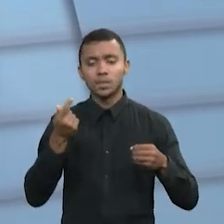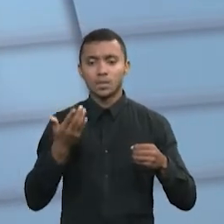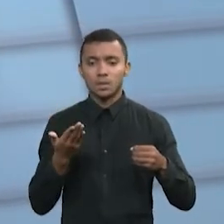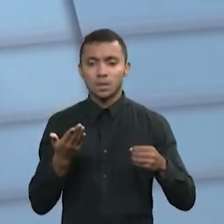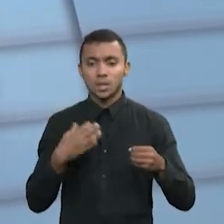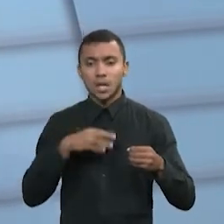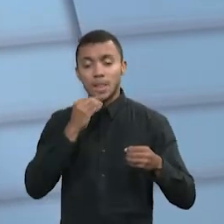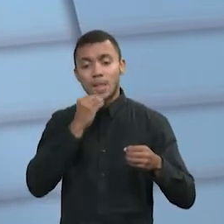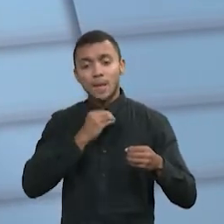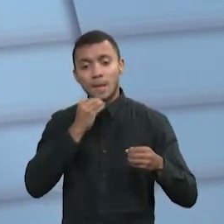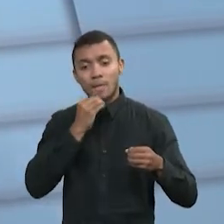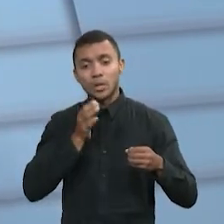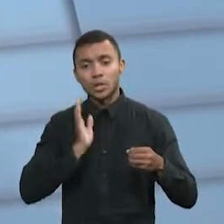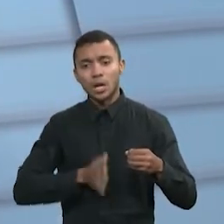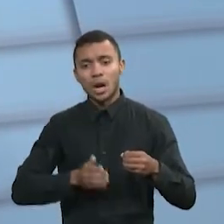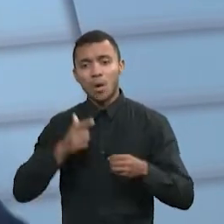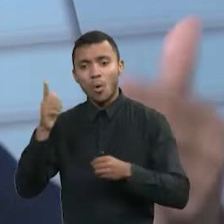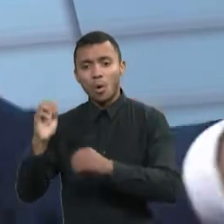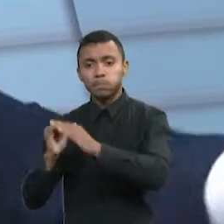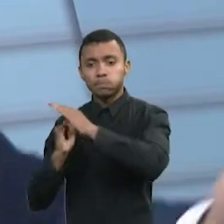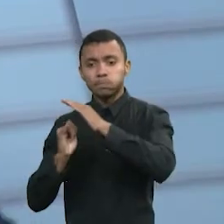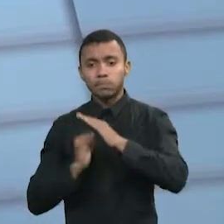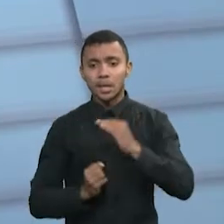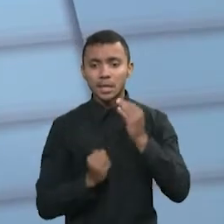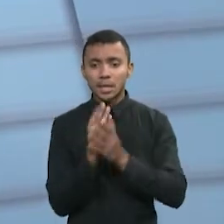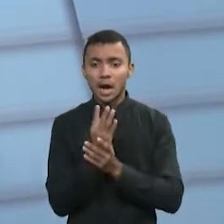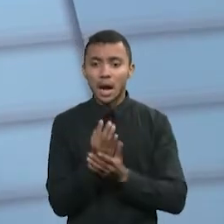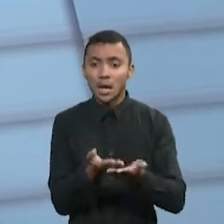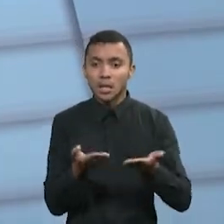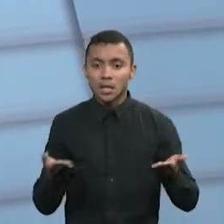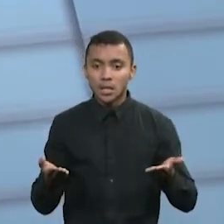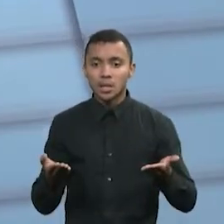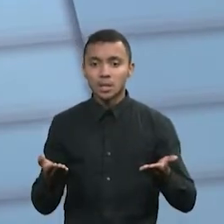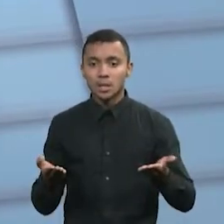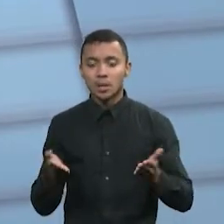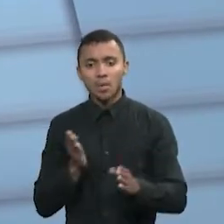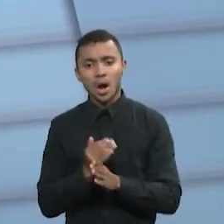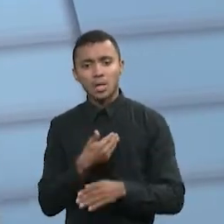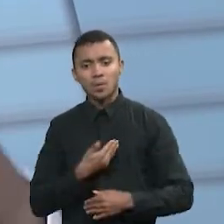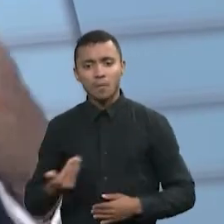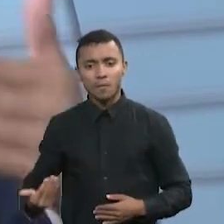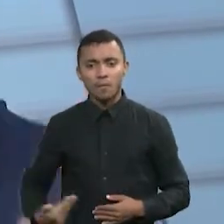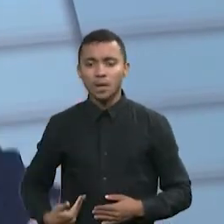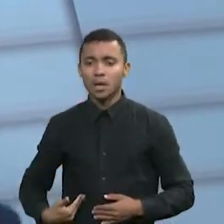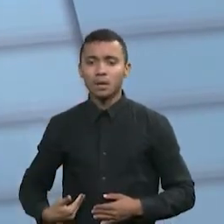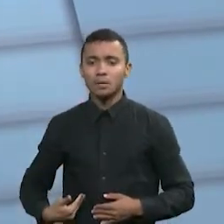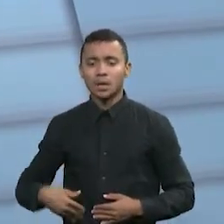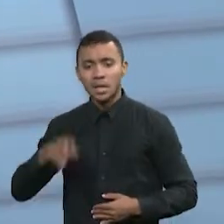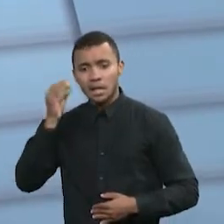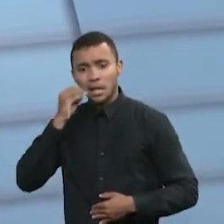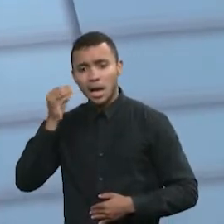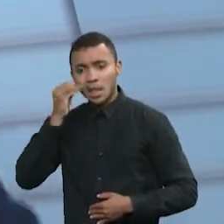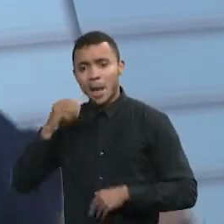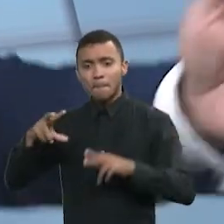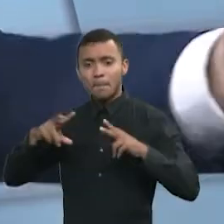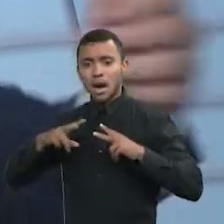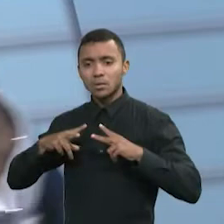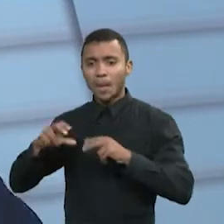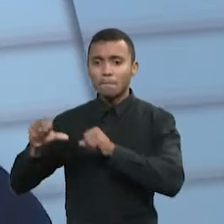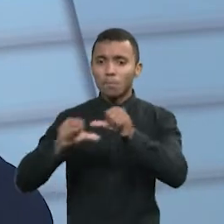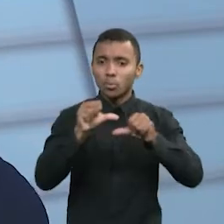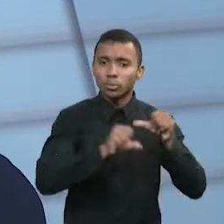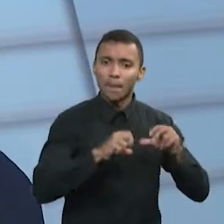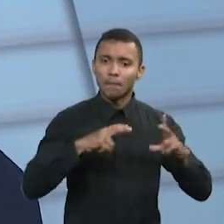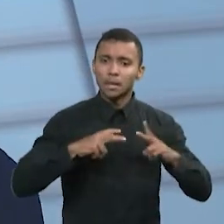tem outros tantos institutos que podem ser criados nesse sentido de desonerar a máquina pública, de trazer o setor privado, de movimentar? Porque o setor